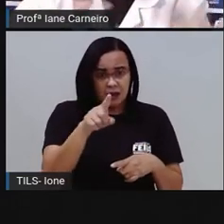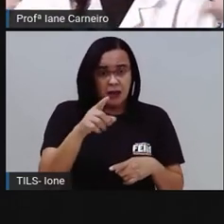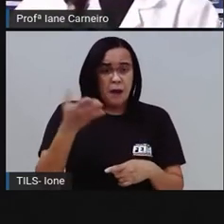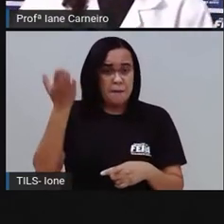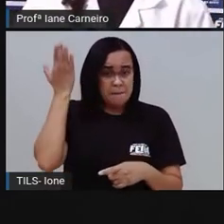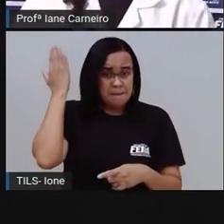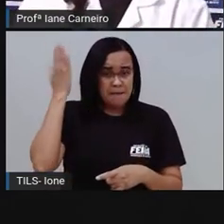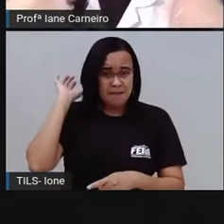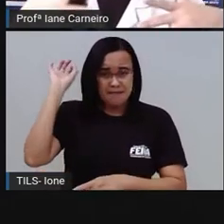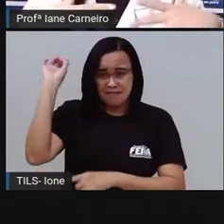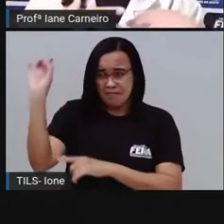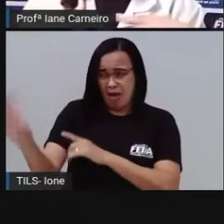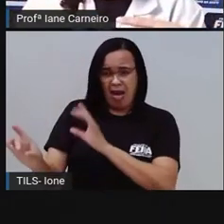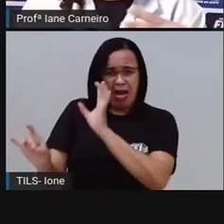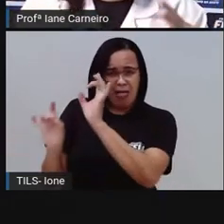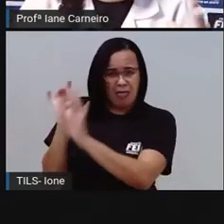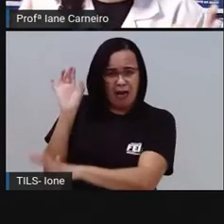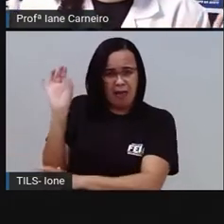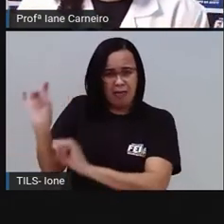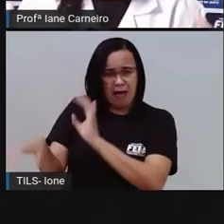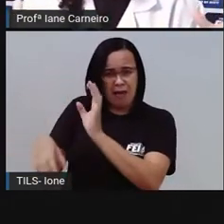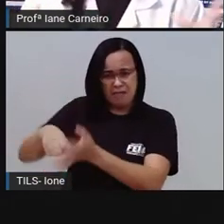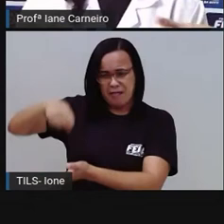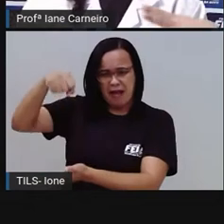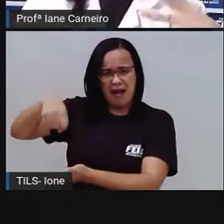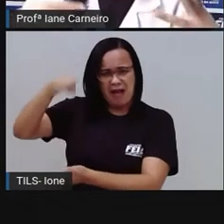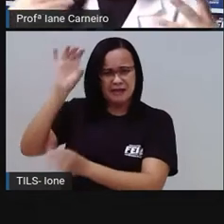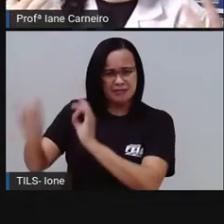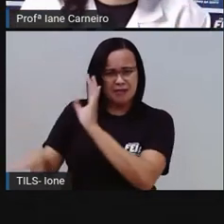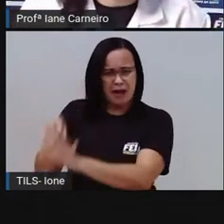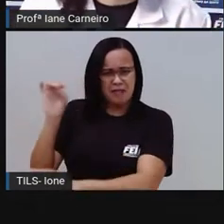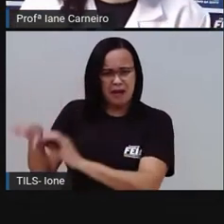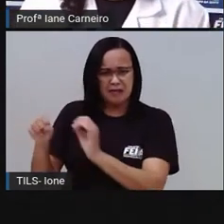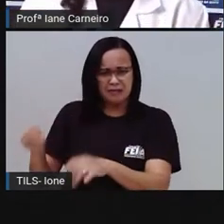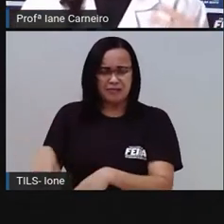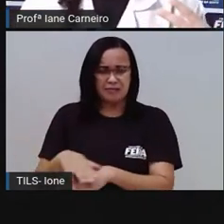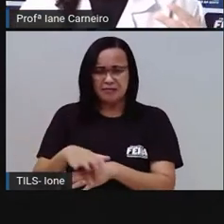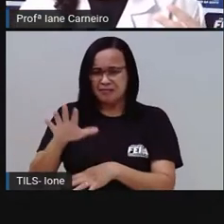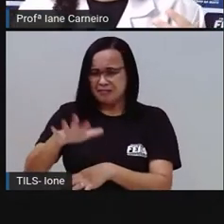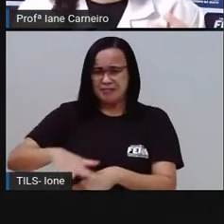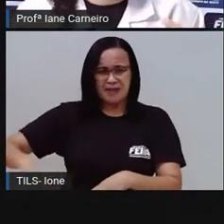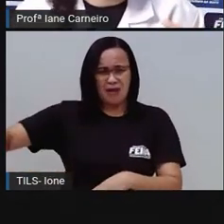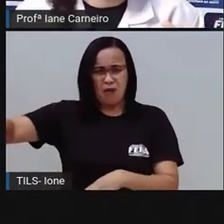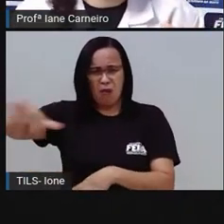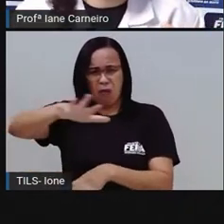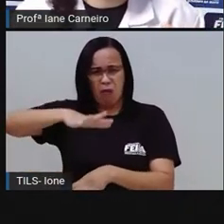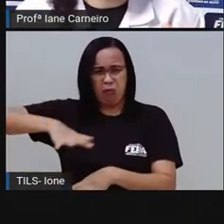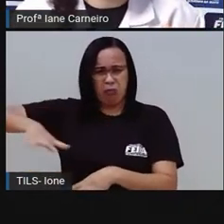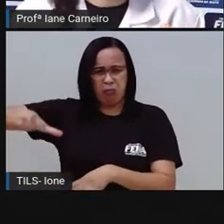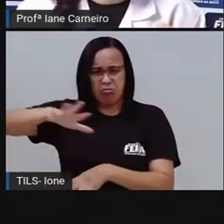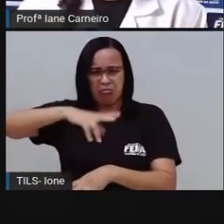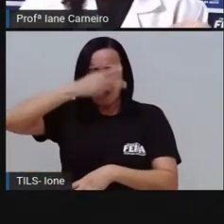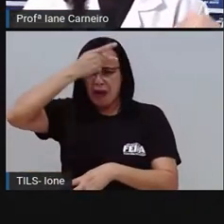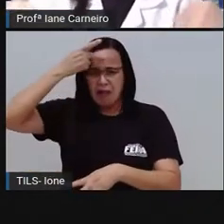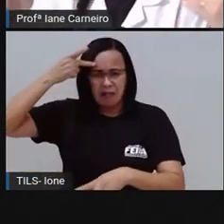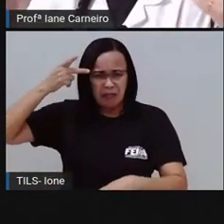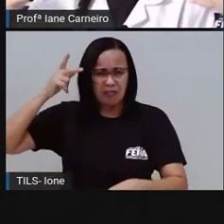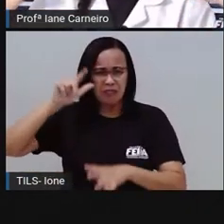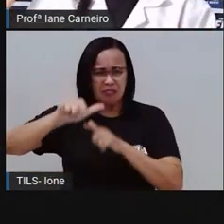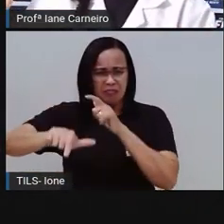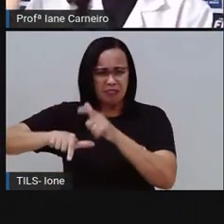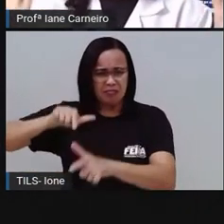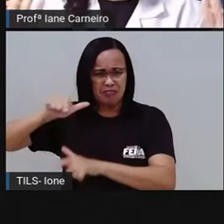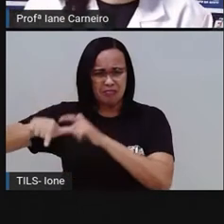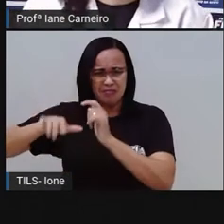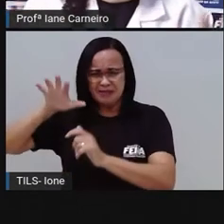numa área e aí o lixo ficava lá, céu aberto, não tinha nenhum tratamento. Várias pessoas aqui, como a gente está vendo, várias pessoas